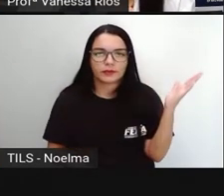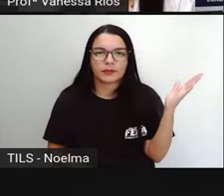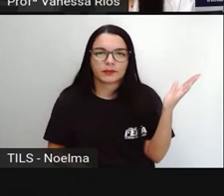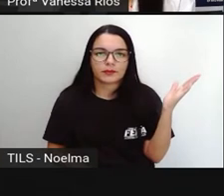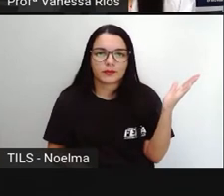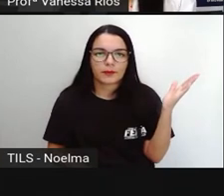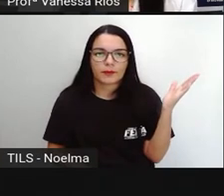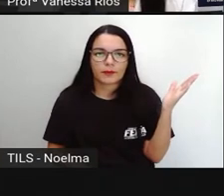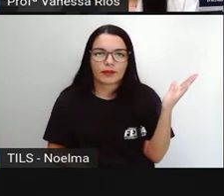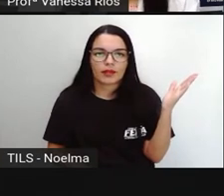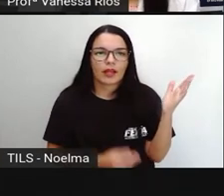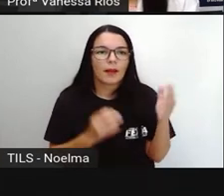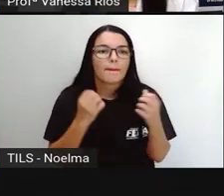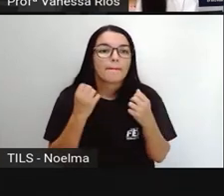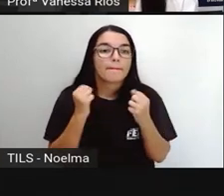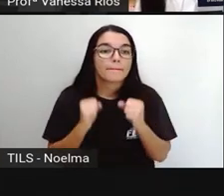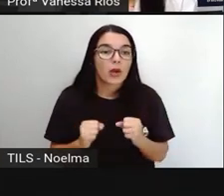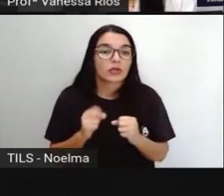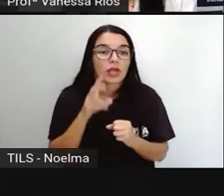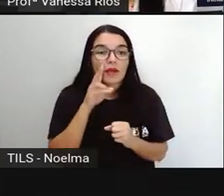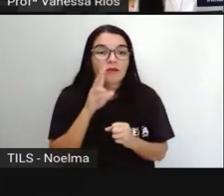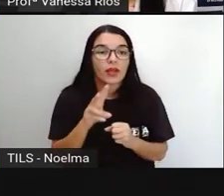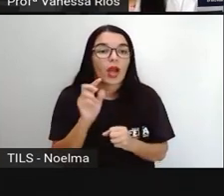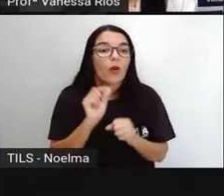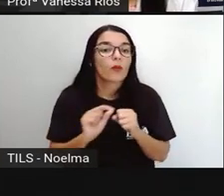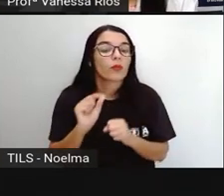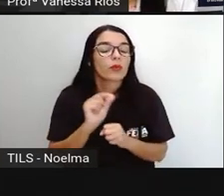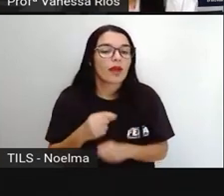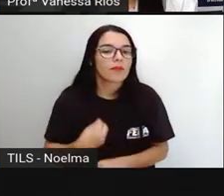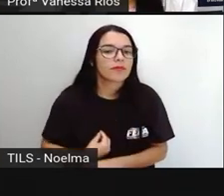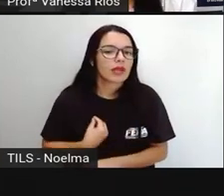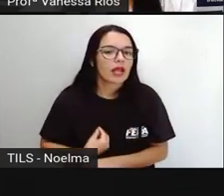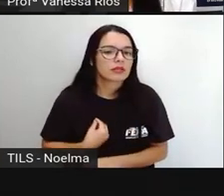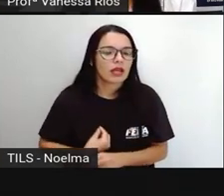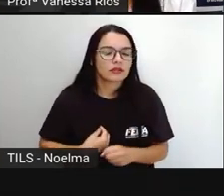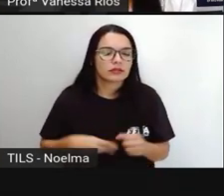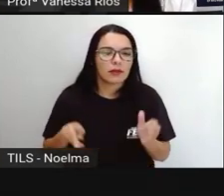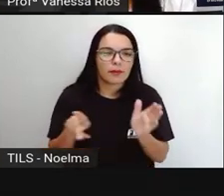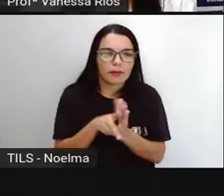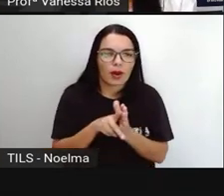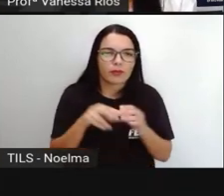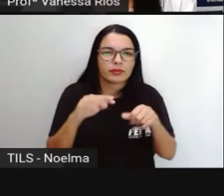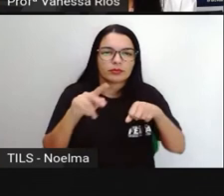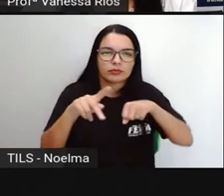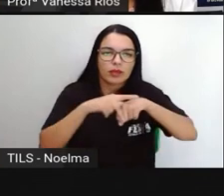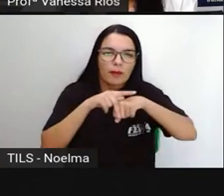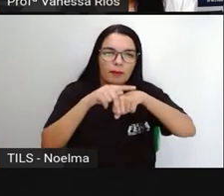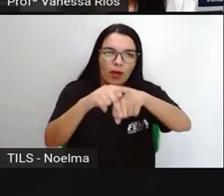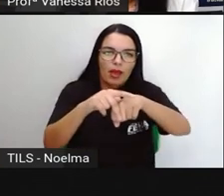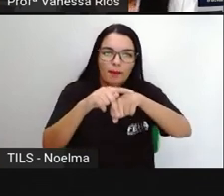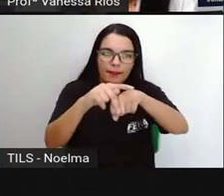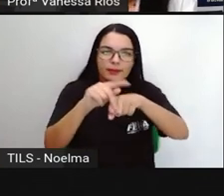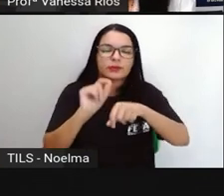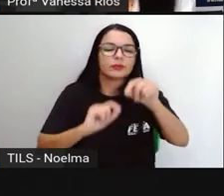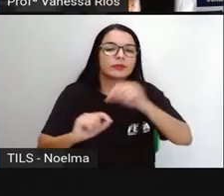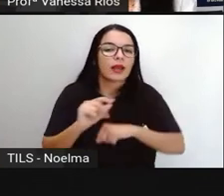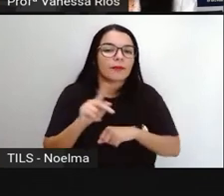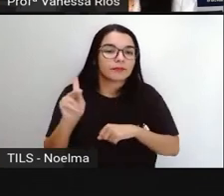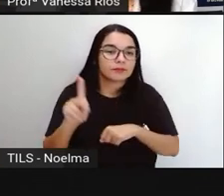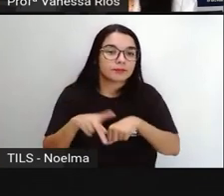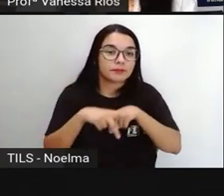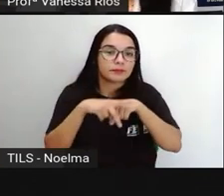texto. Mas a gente percebe aqui algo que é bem presente nos textos poéticos, nos poemas.